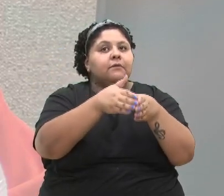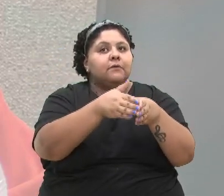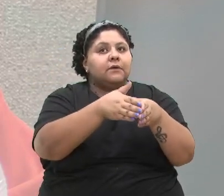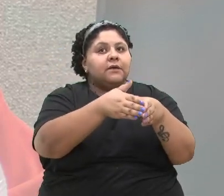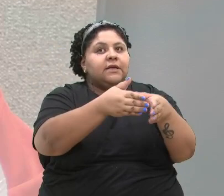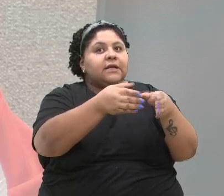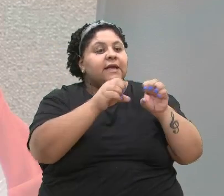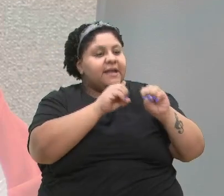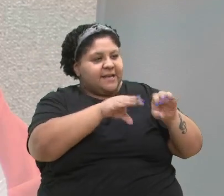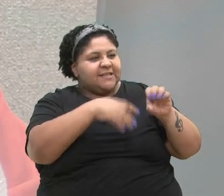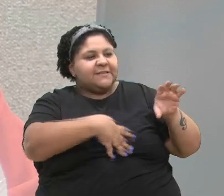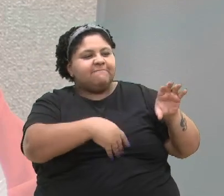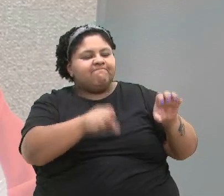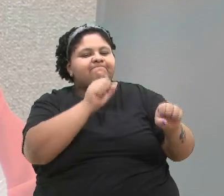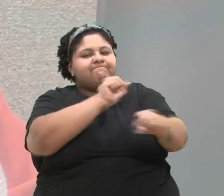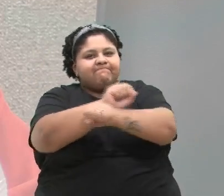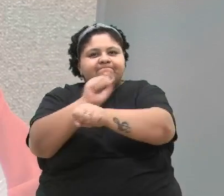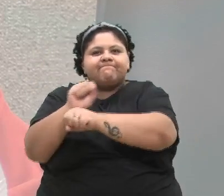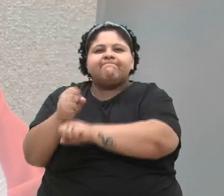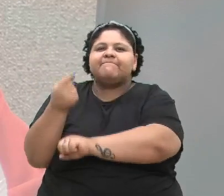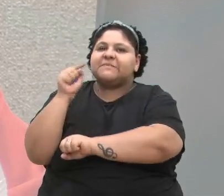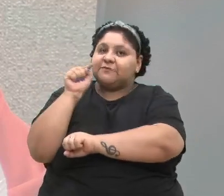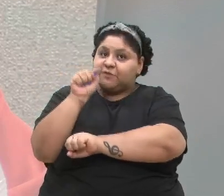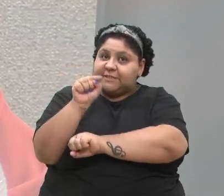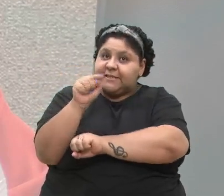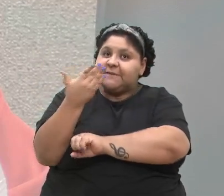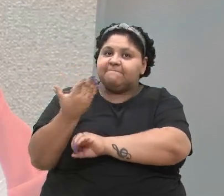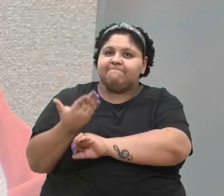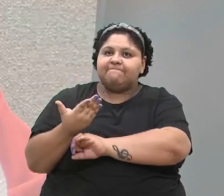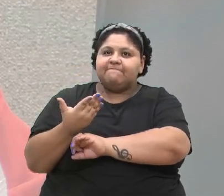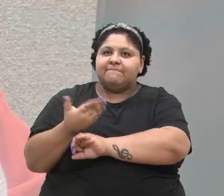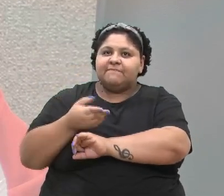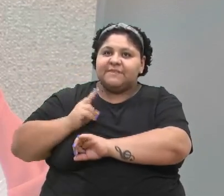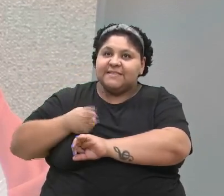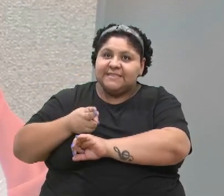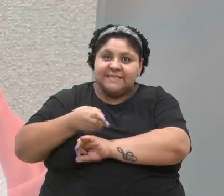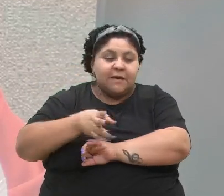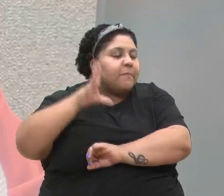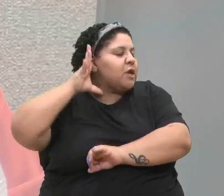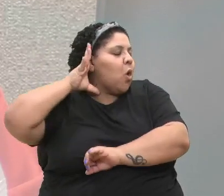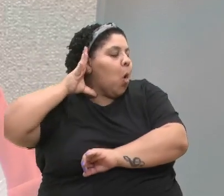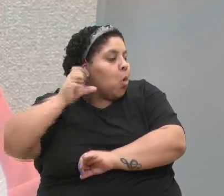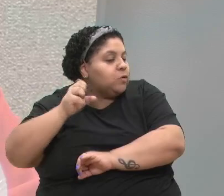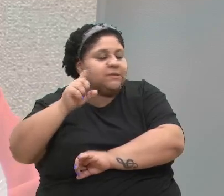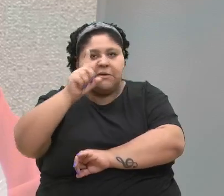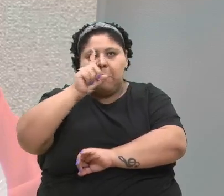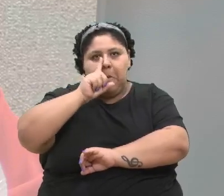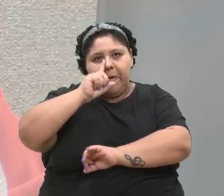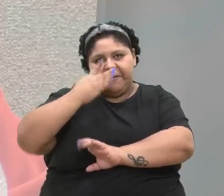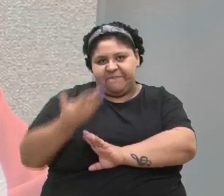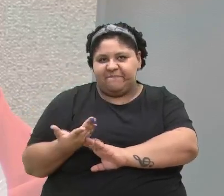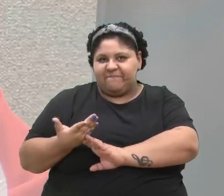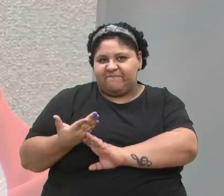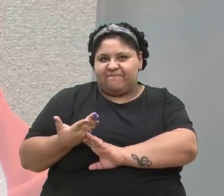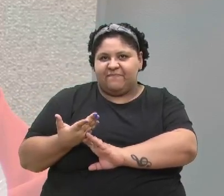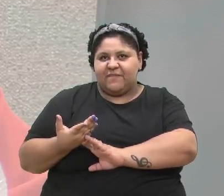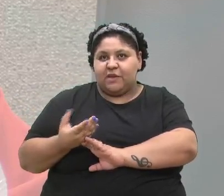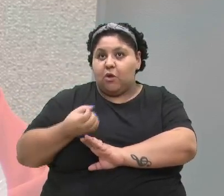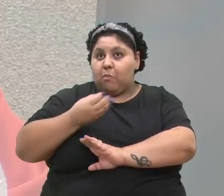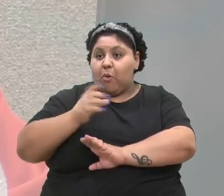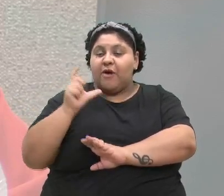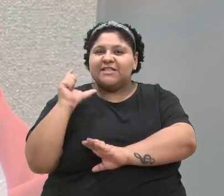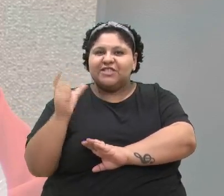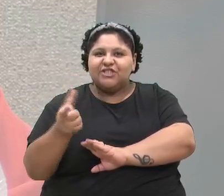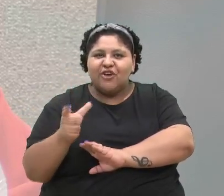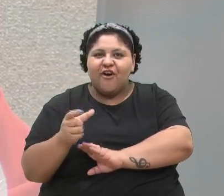filho. E espero que você ouça sempre sua mãe. Então, uma boa sorte, um bom